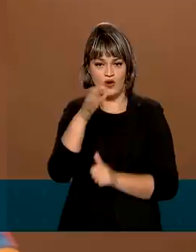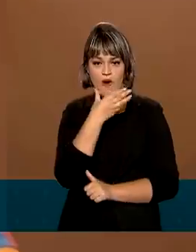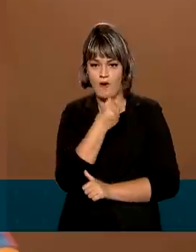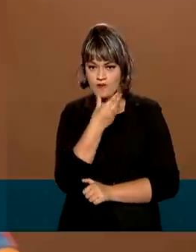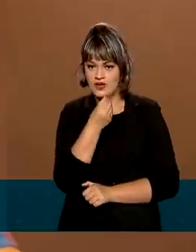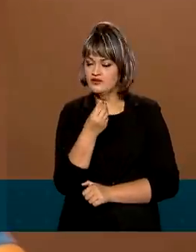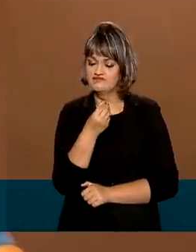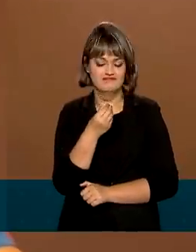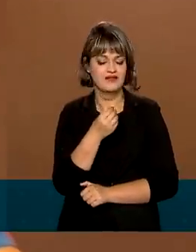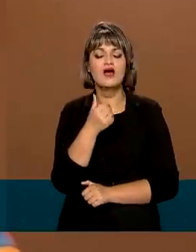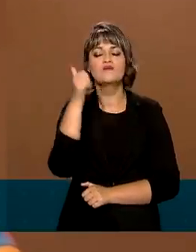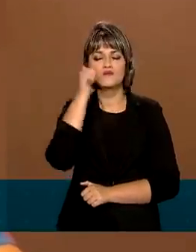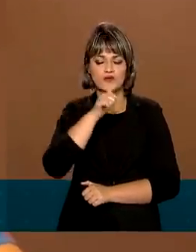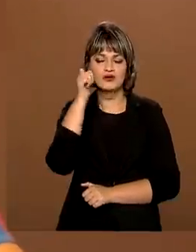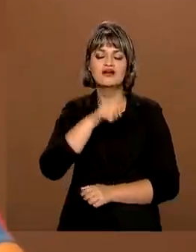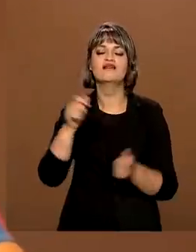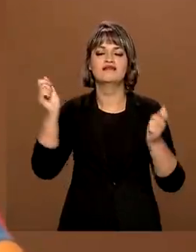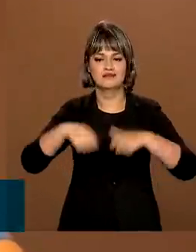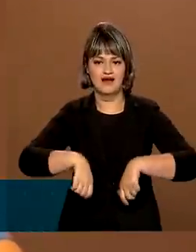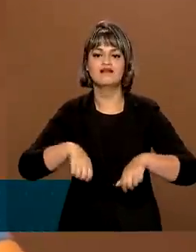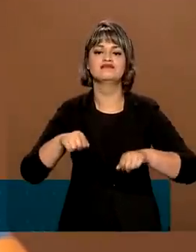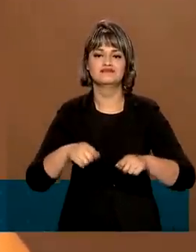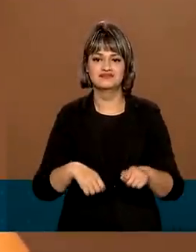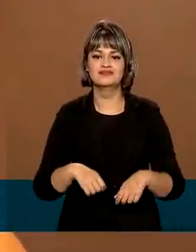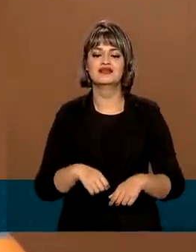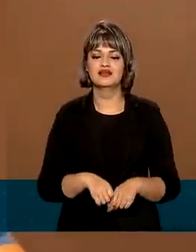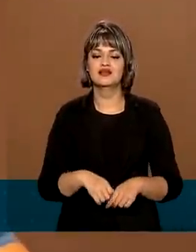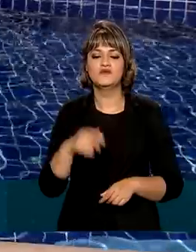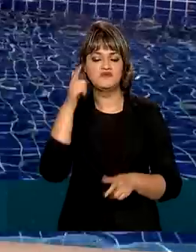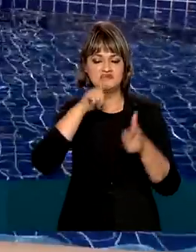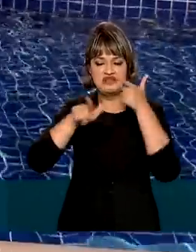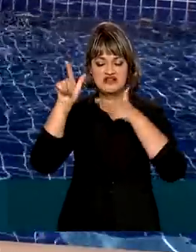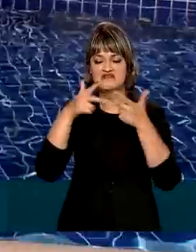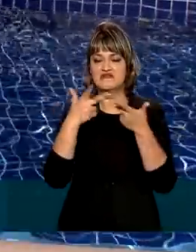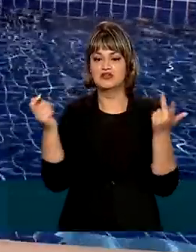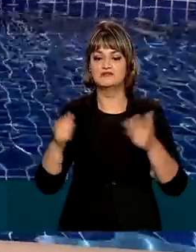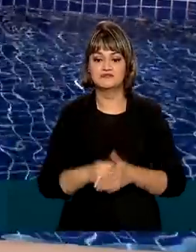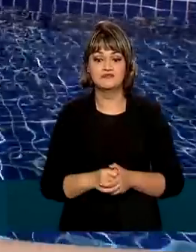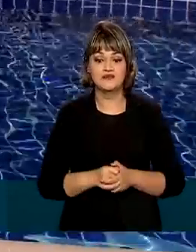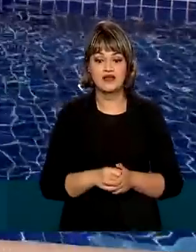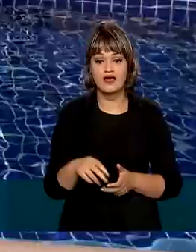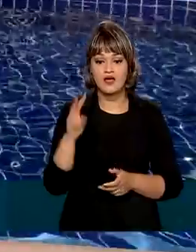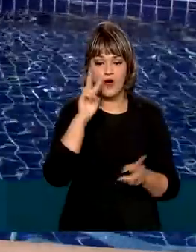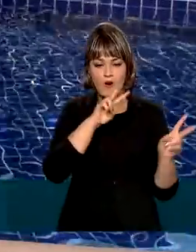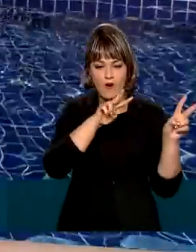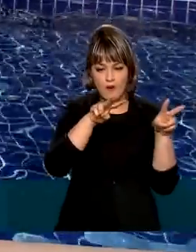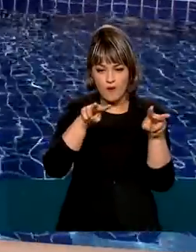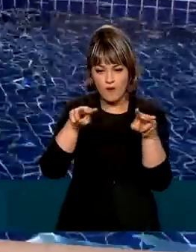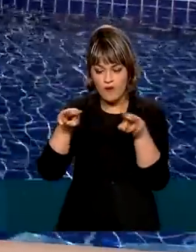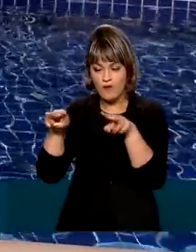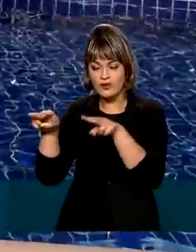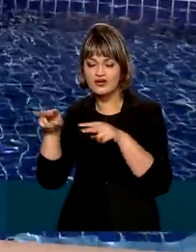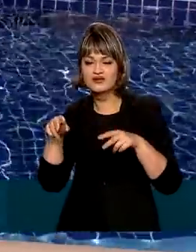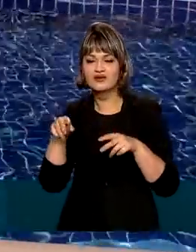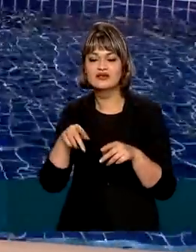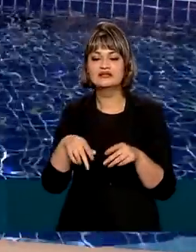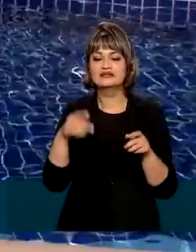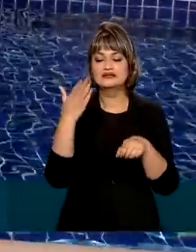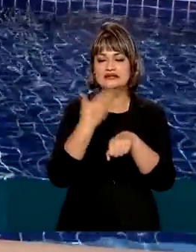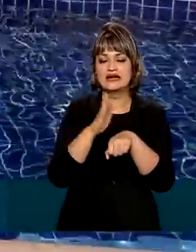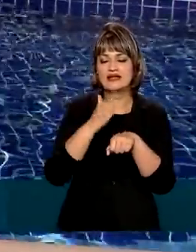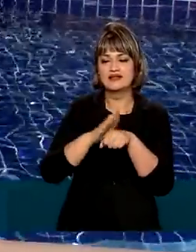homens, que nós mulheres temos esse poder também de fazer o que a gente quer. De olho nos jogos, nossos paratletas treinarem